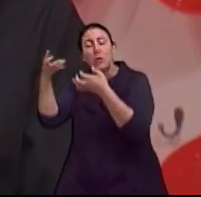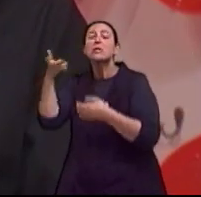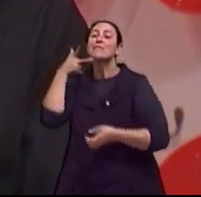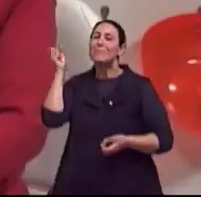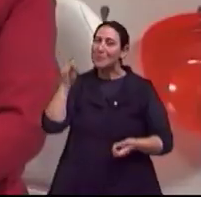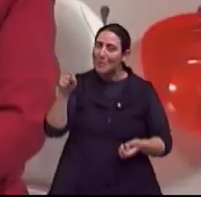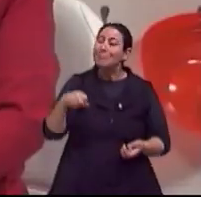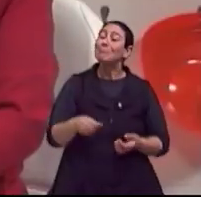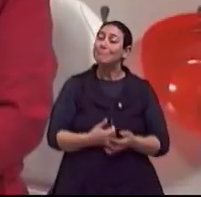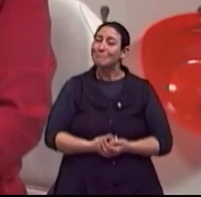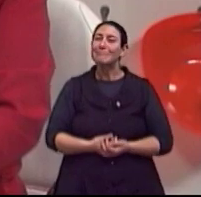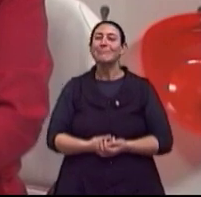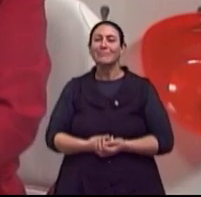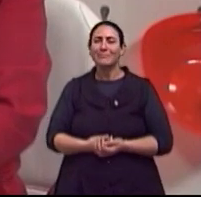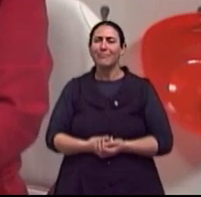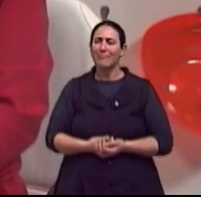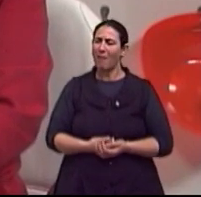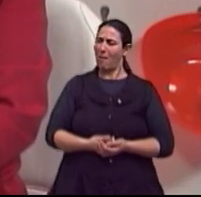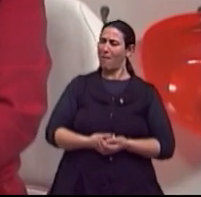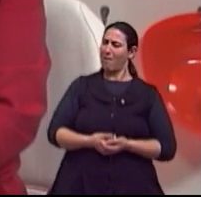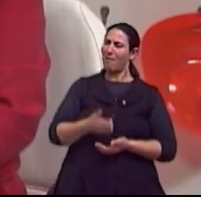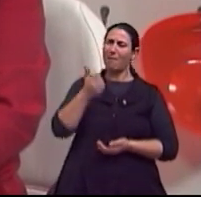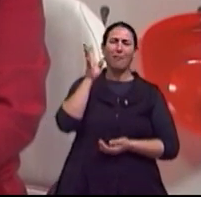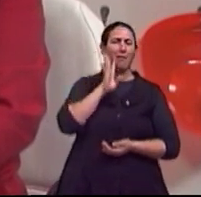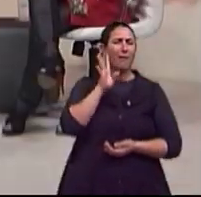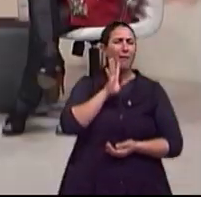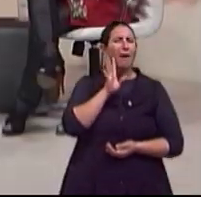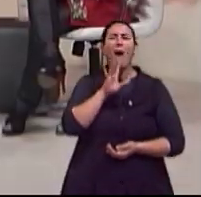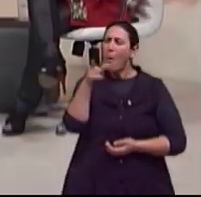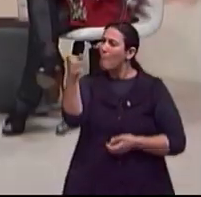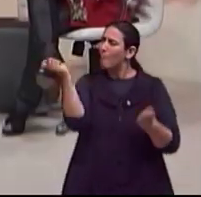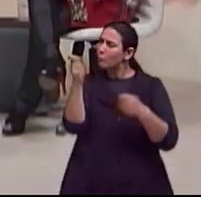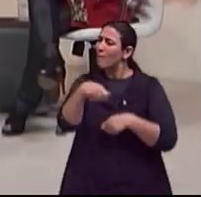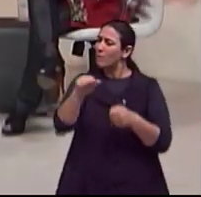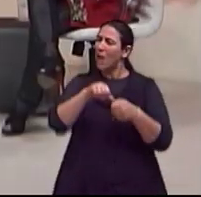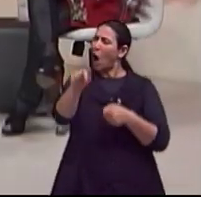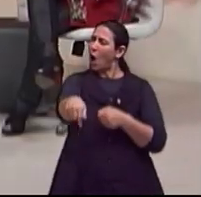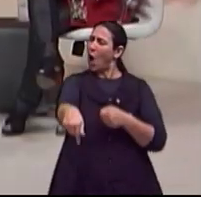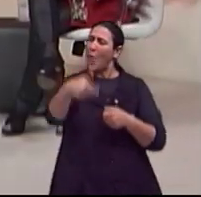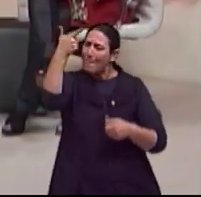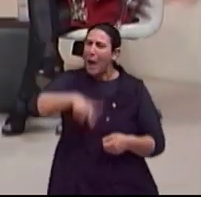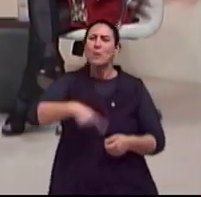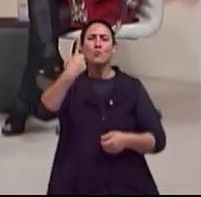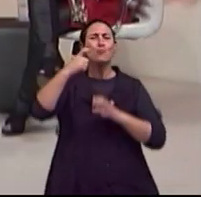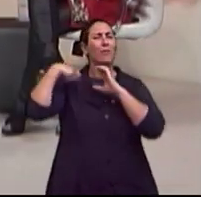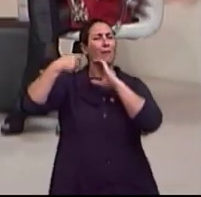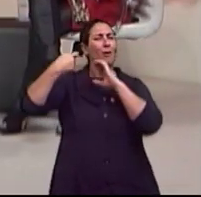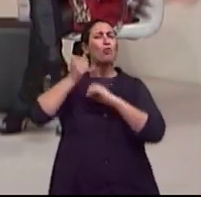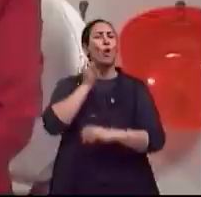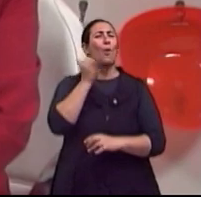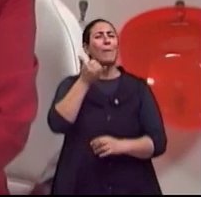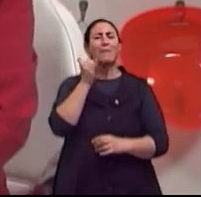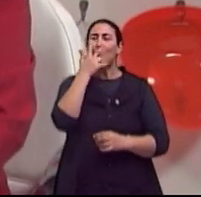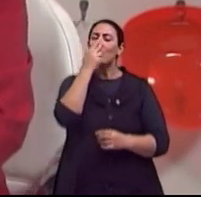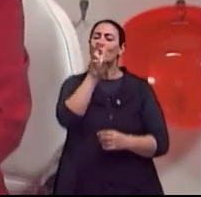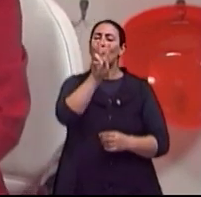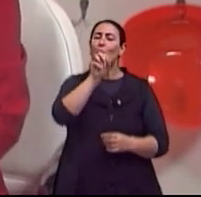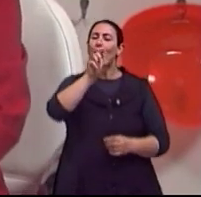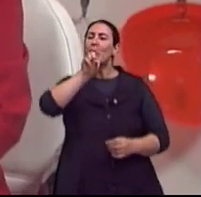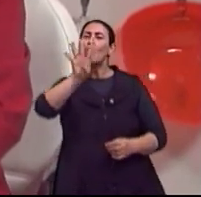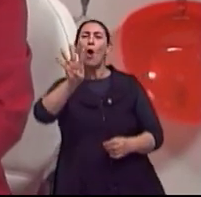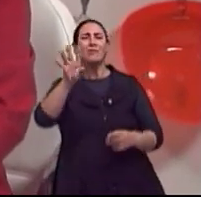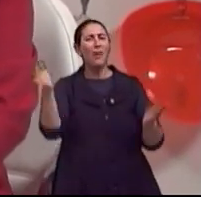isso. Claro, está na hora de fazeres um outro documentário agora, em 2014, 2015, para ver como é que está essa situação, né? Bom, mas